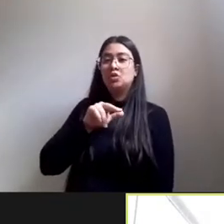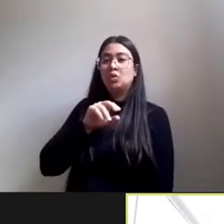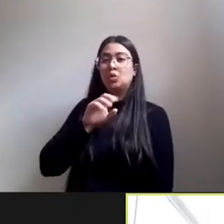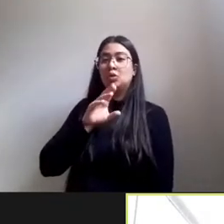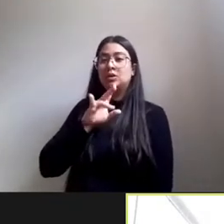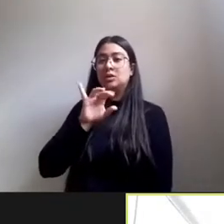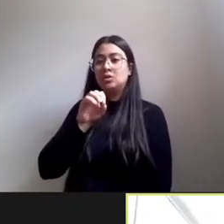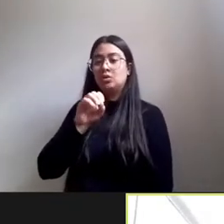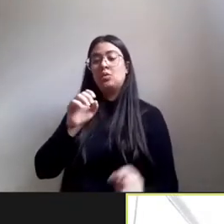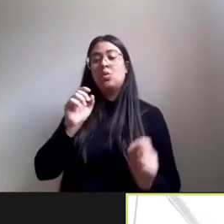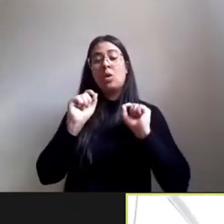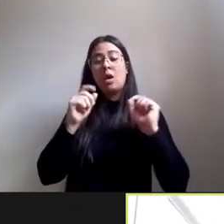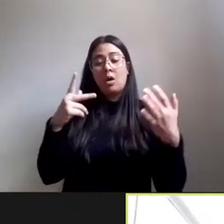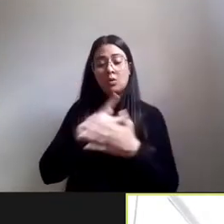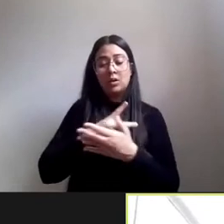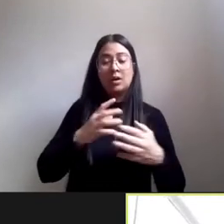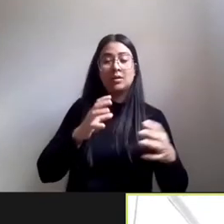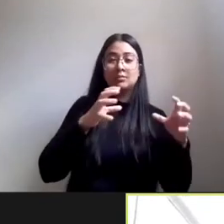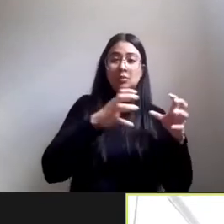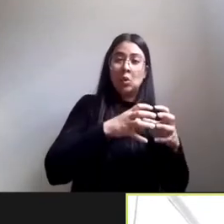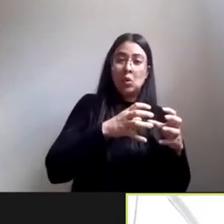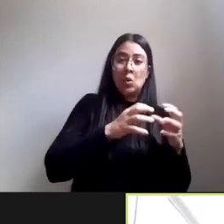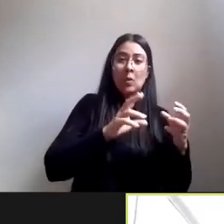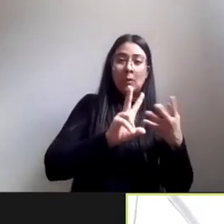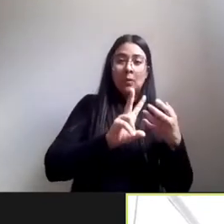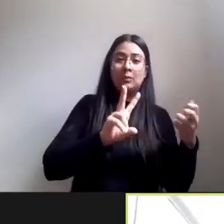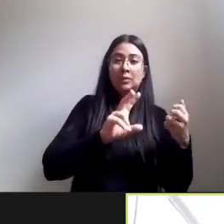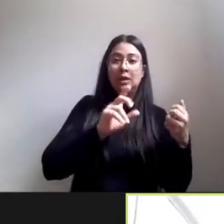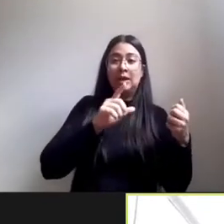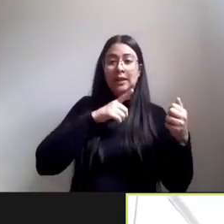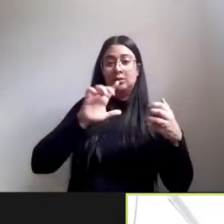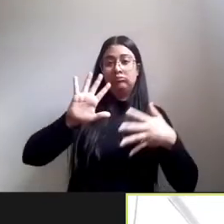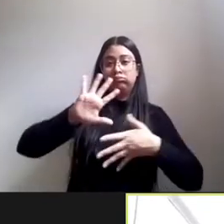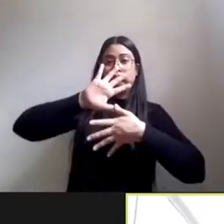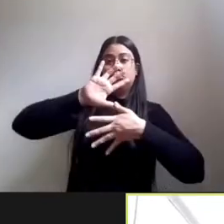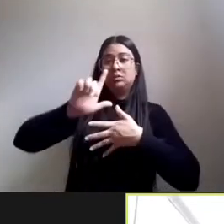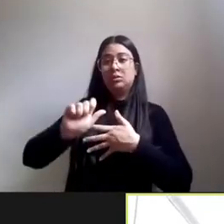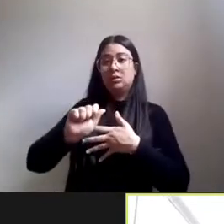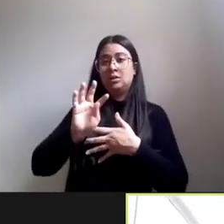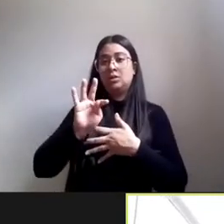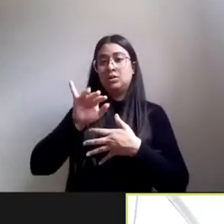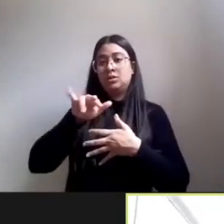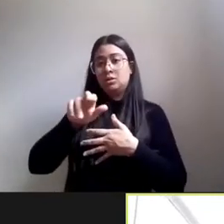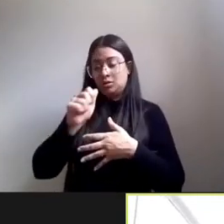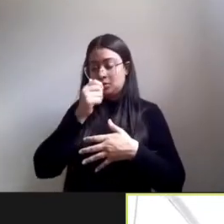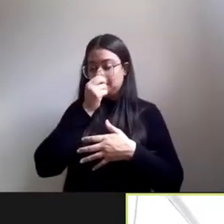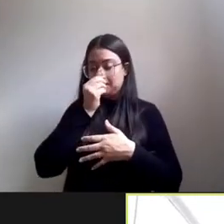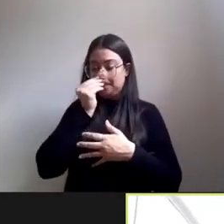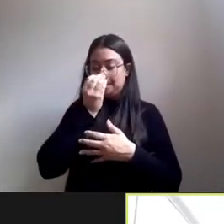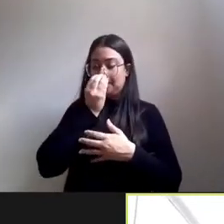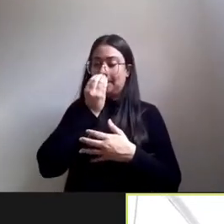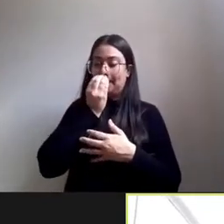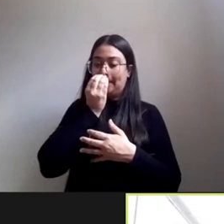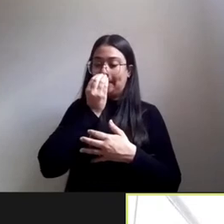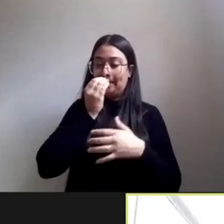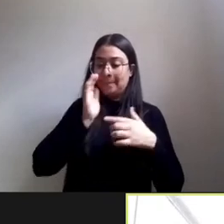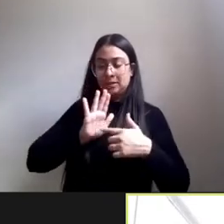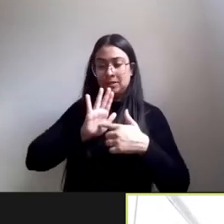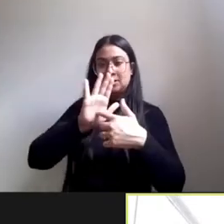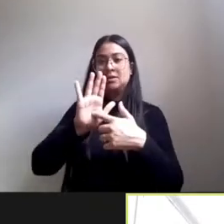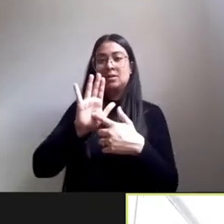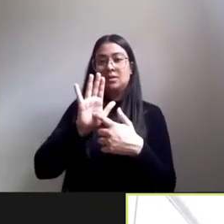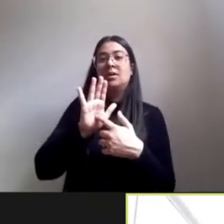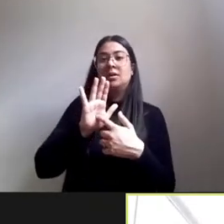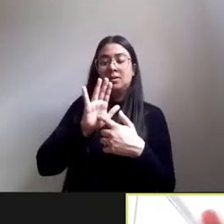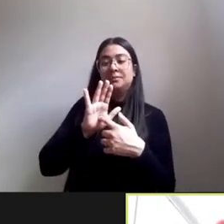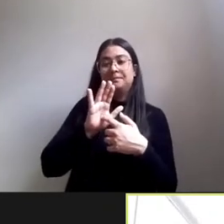Latina isso já faz um aponte com a apresentação bastante completa né que Josileia fez dessas violações de